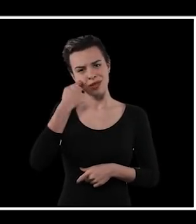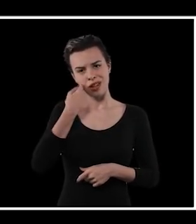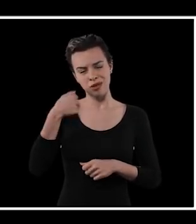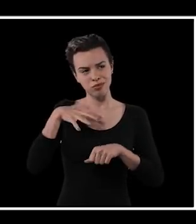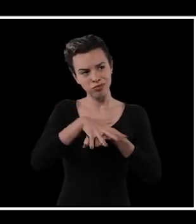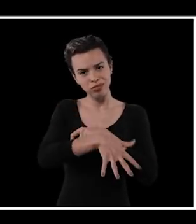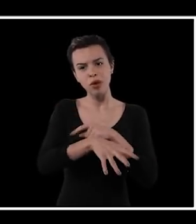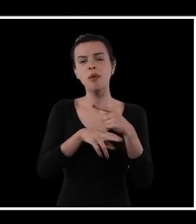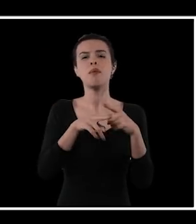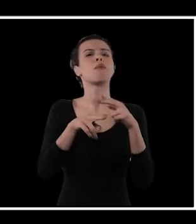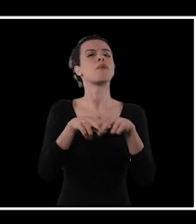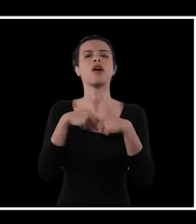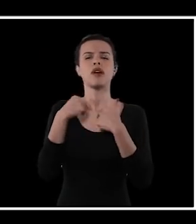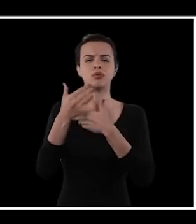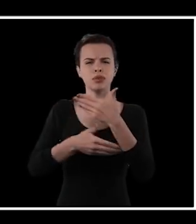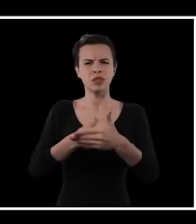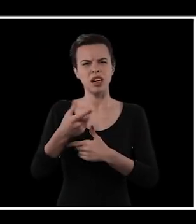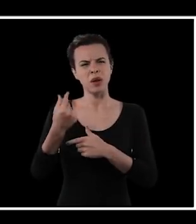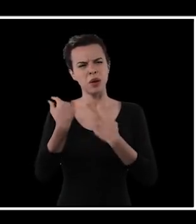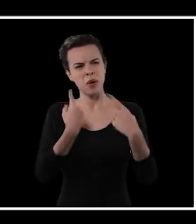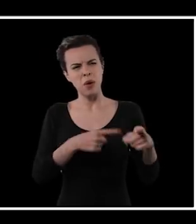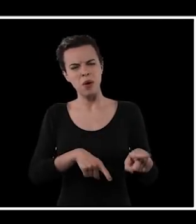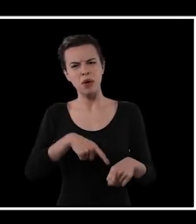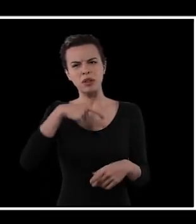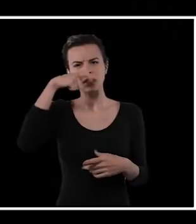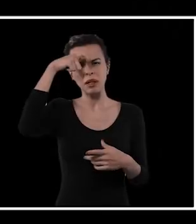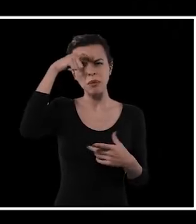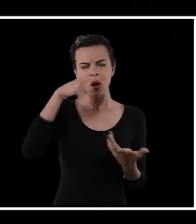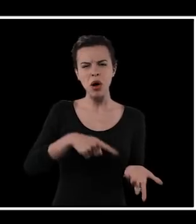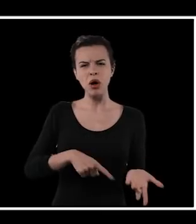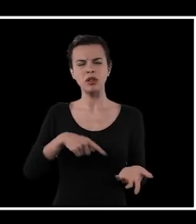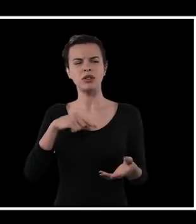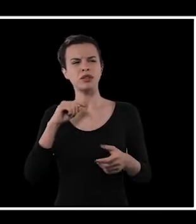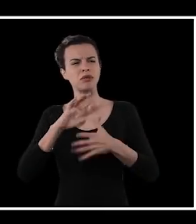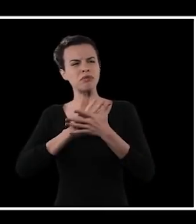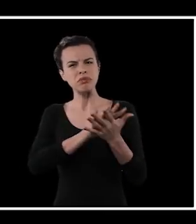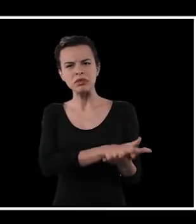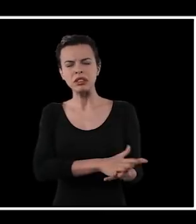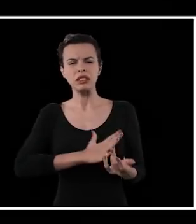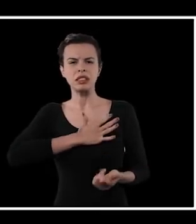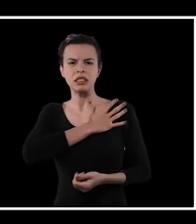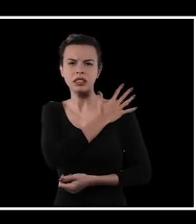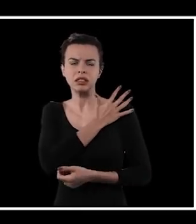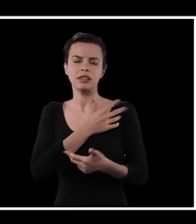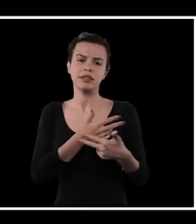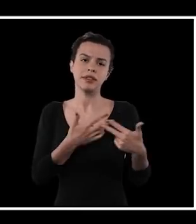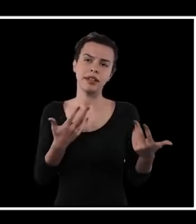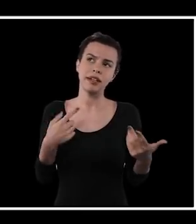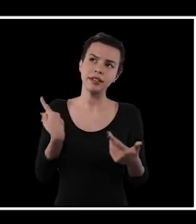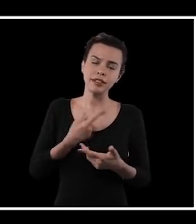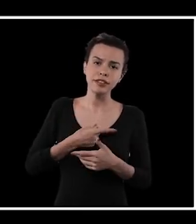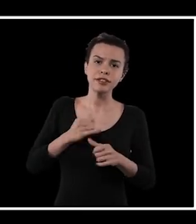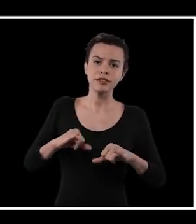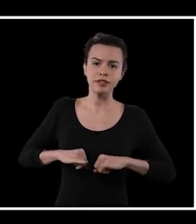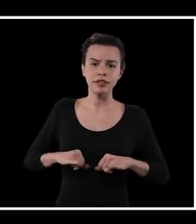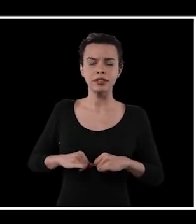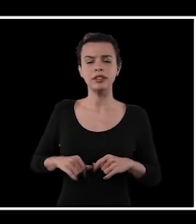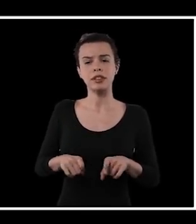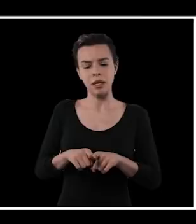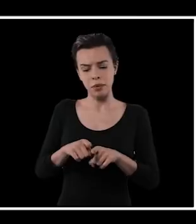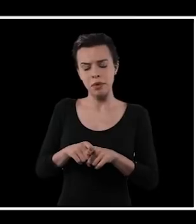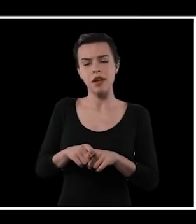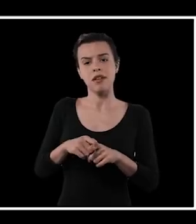fácil para a população negra por todo um processo de demonização, de criminalização, enfim, elas